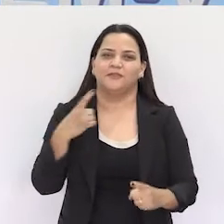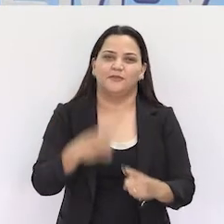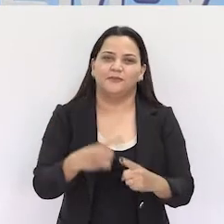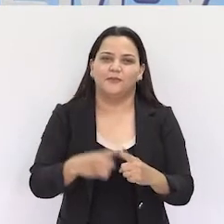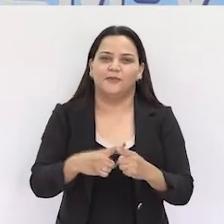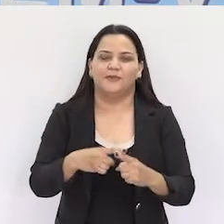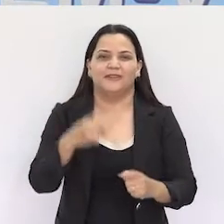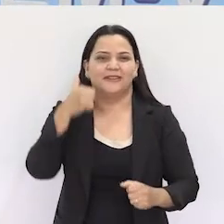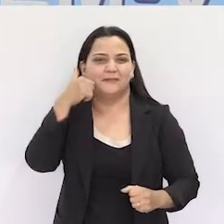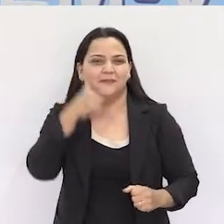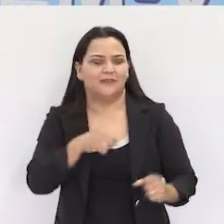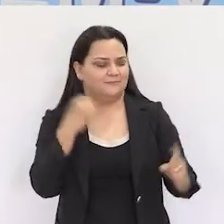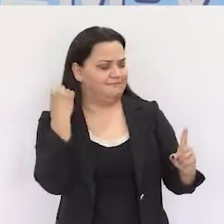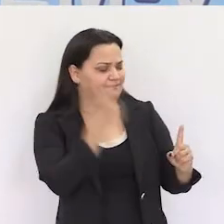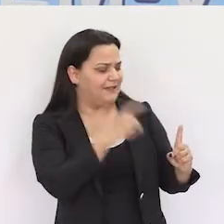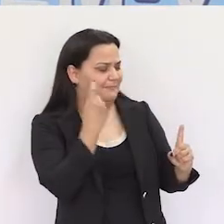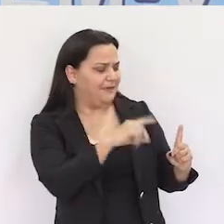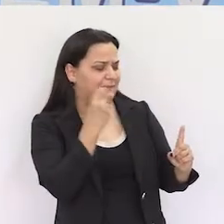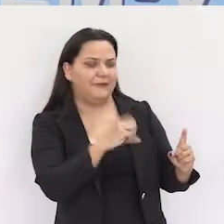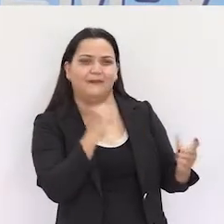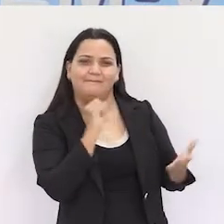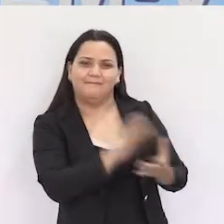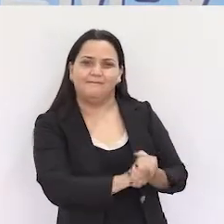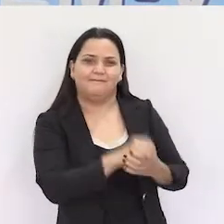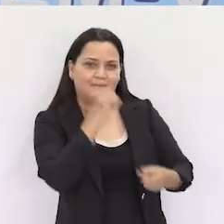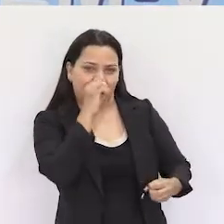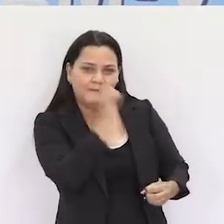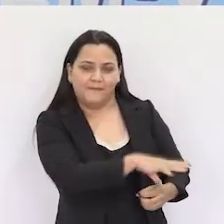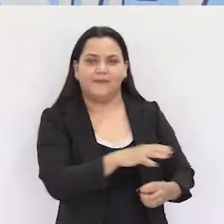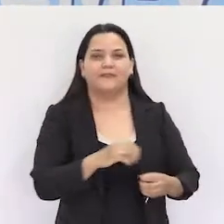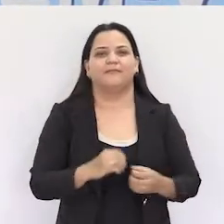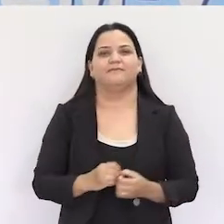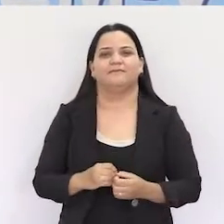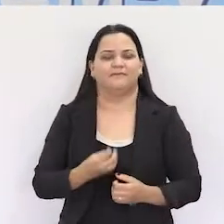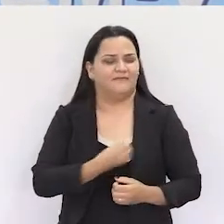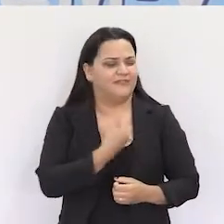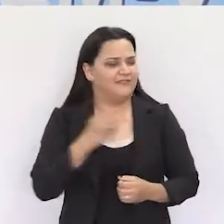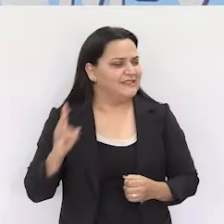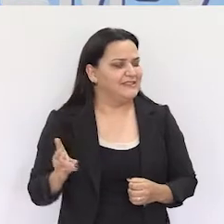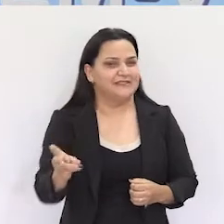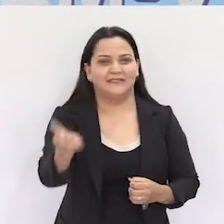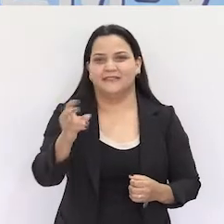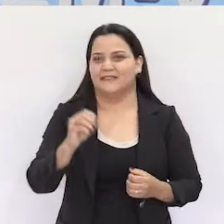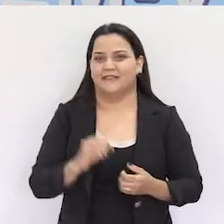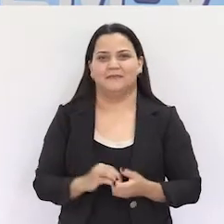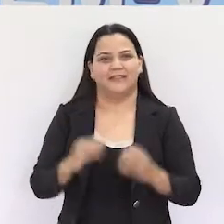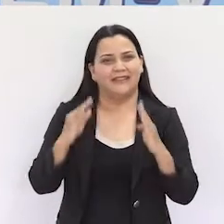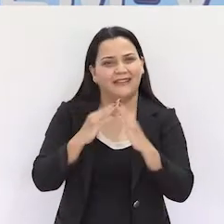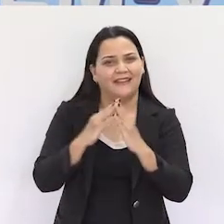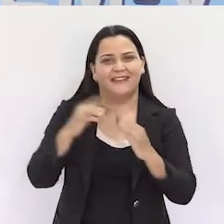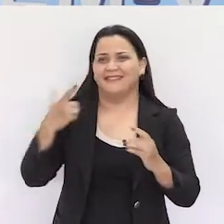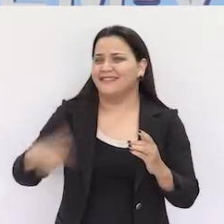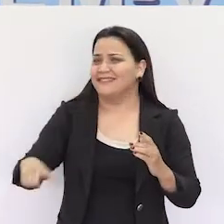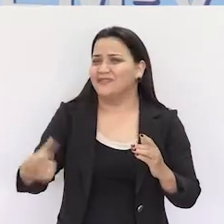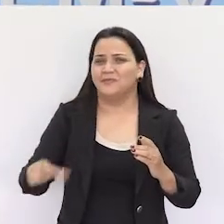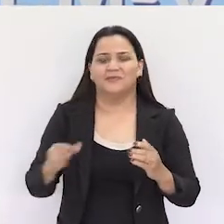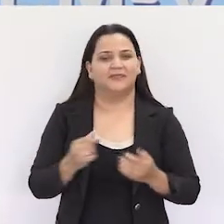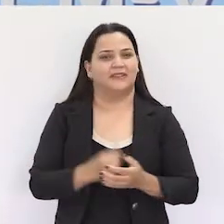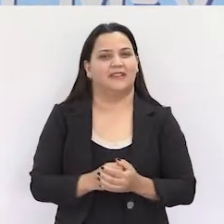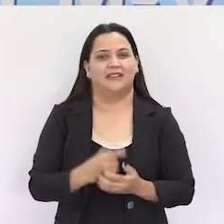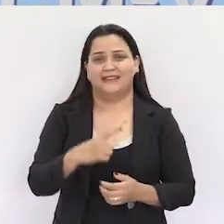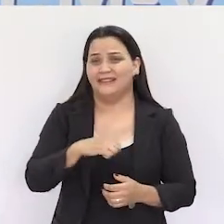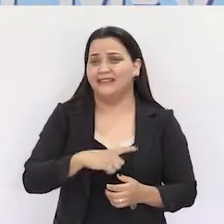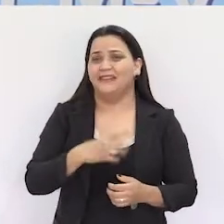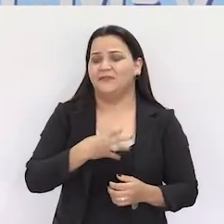maioria das mulheres que são agredidas são seus próprios maridos e ela tem que viver com esse agressor a vida inteira porque ela não tem condições de sair da casa